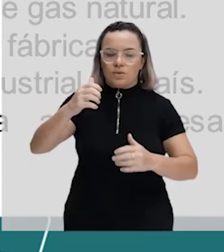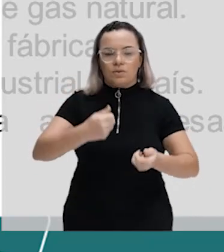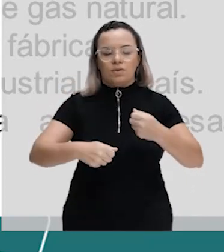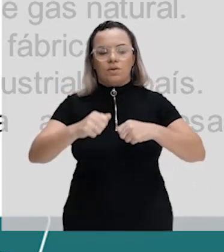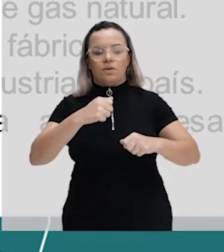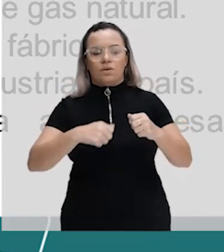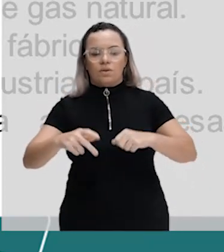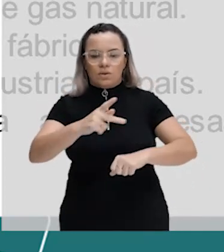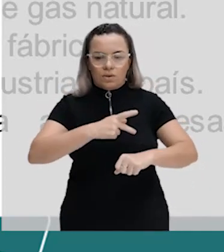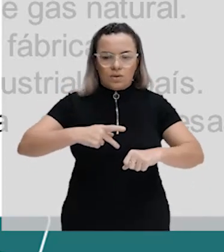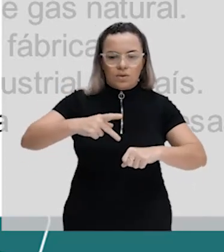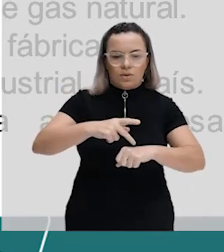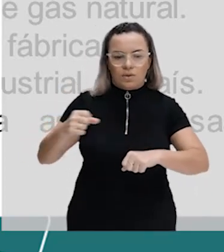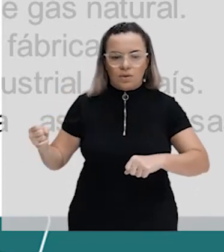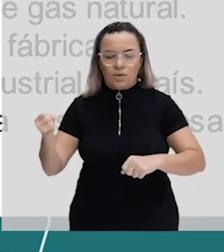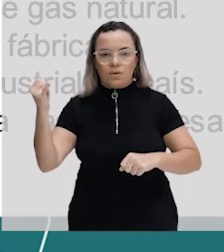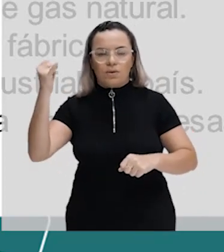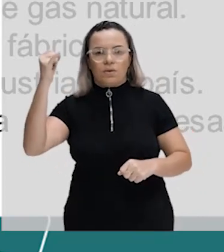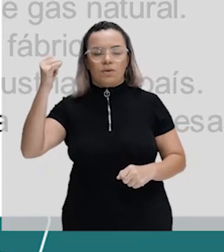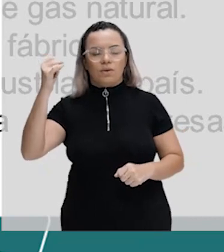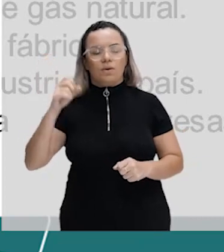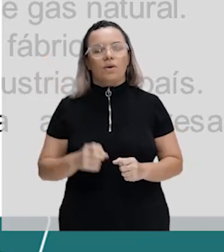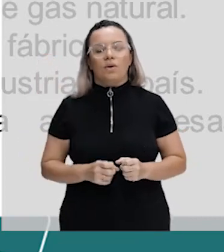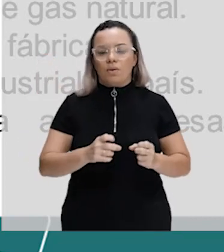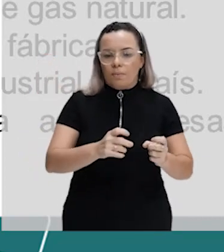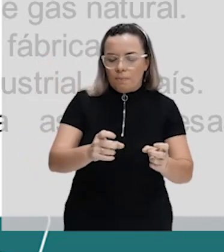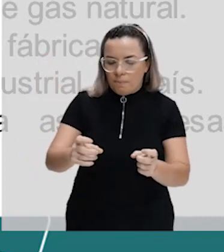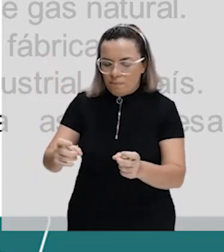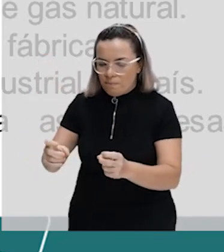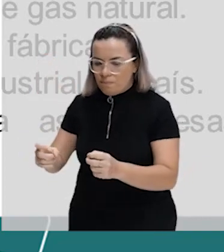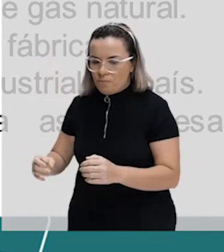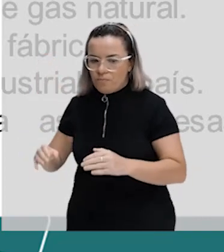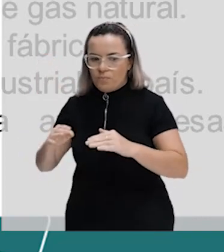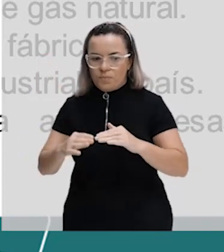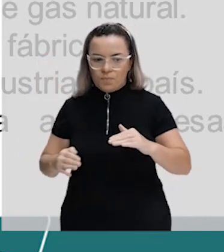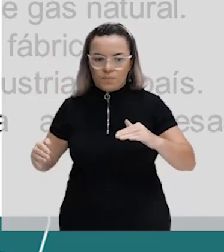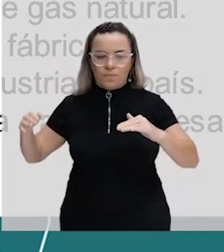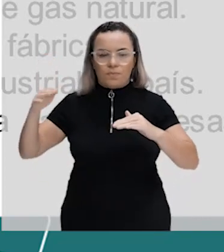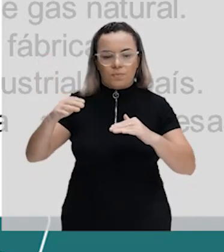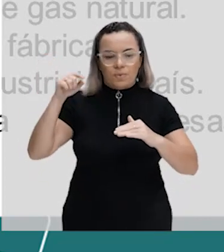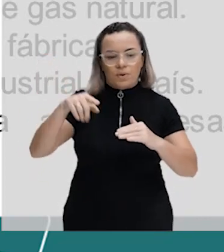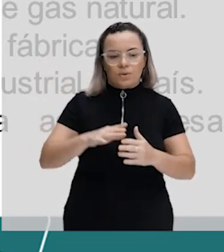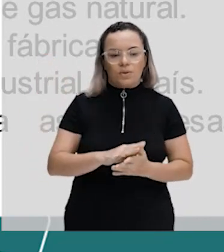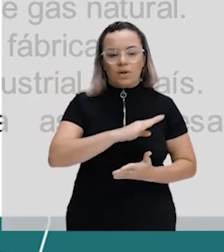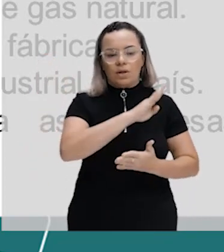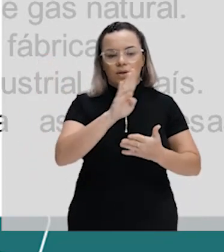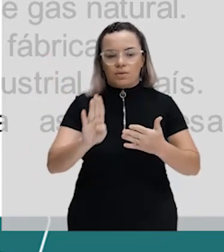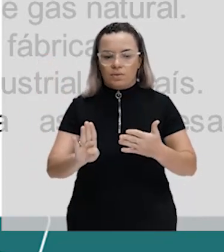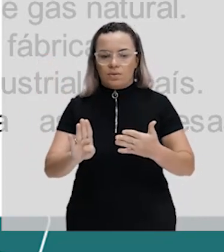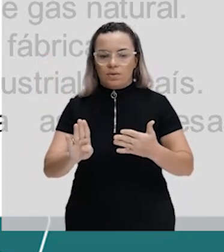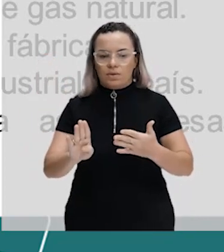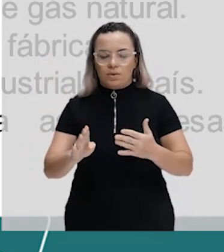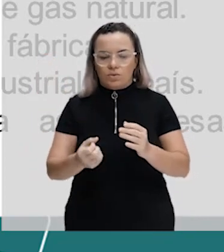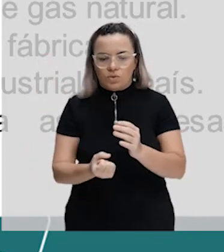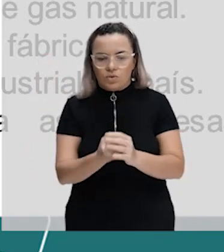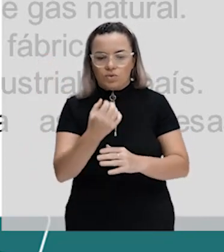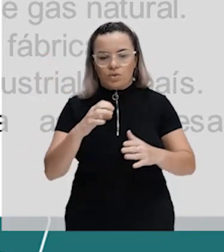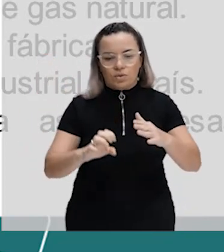emergente. Letra B, pela criação de empresas estatais, de exploração de petróleo e gás natural.